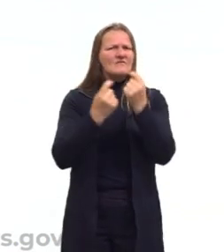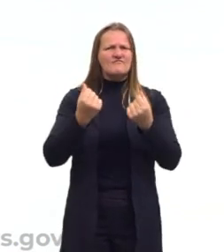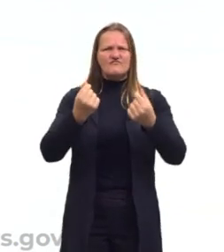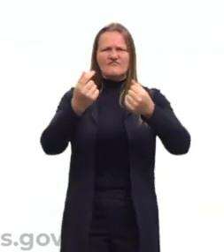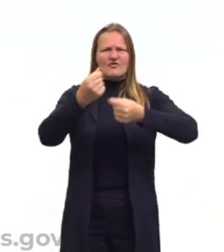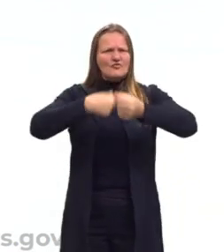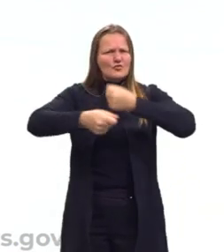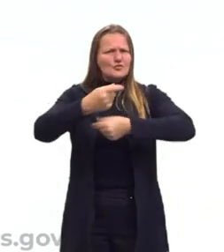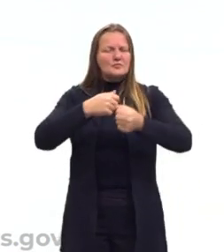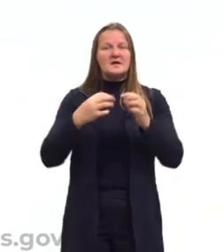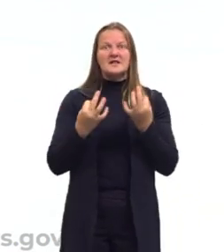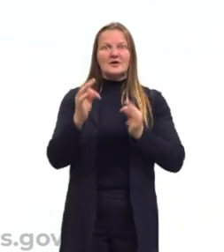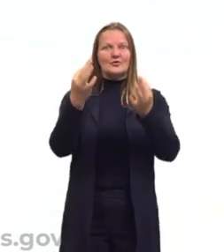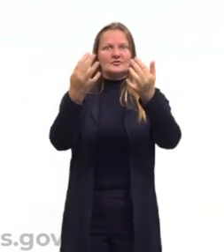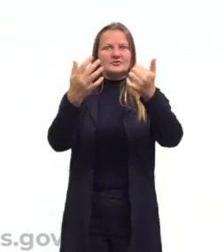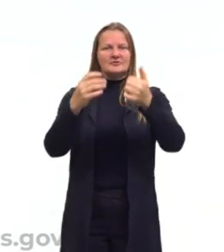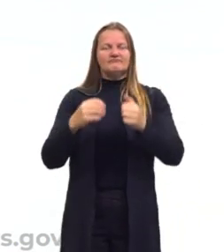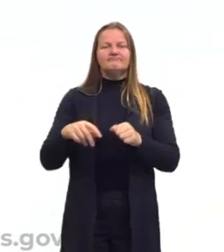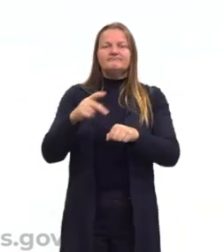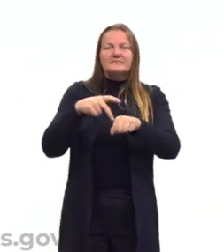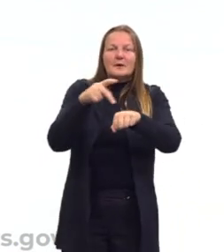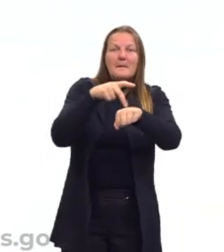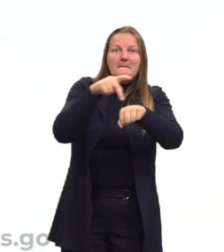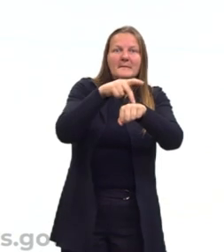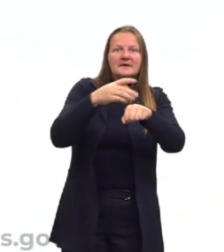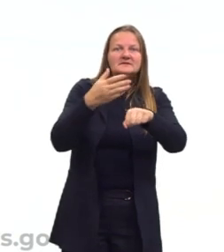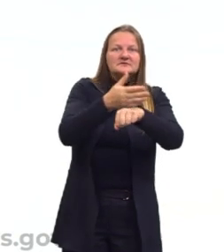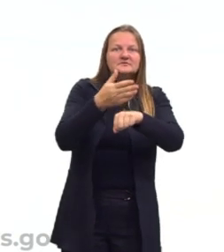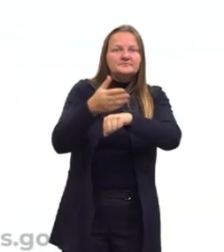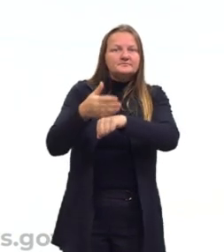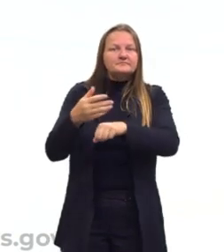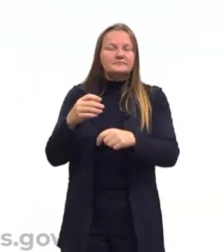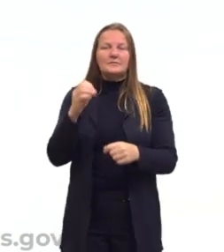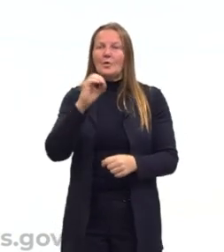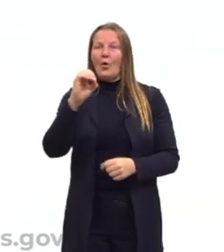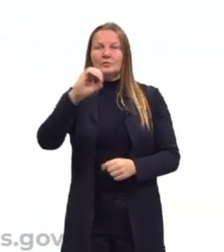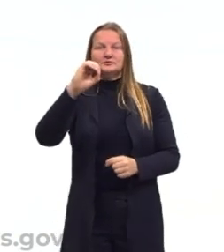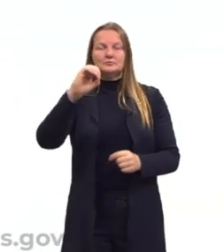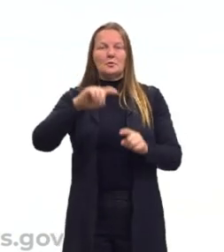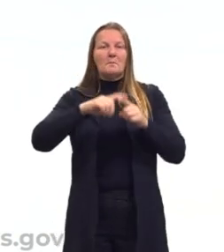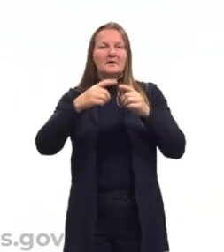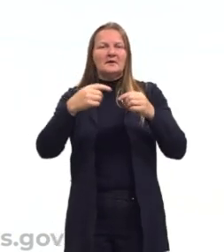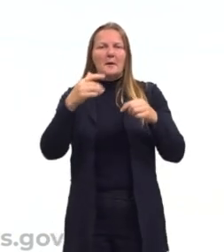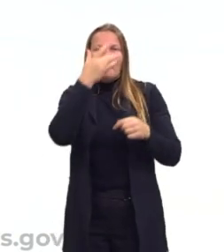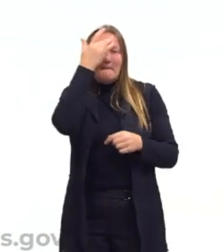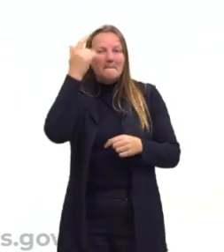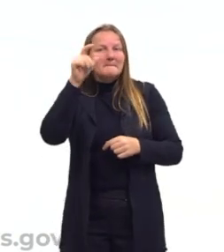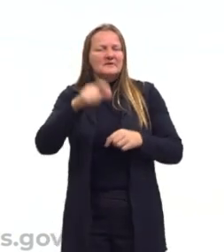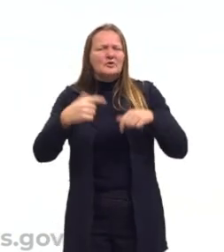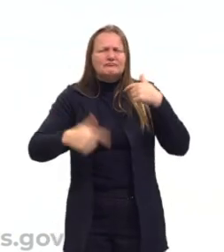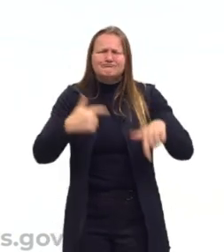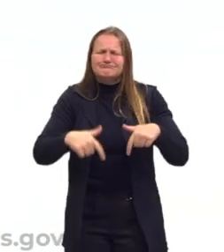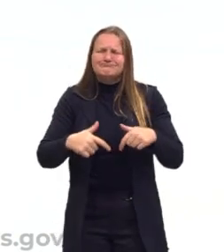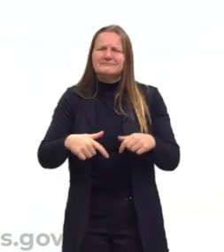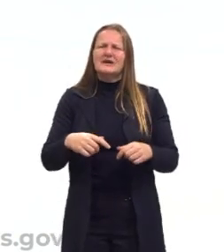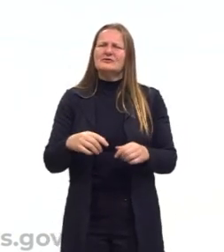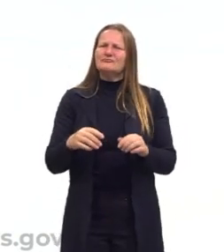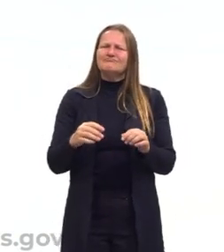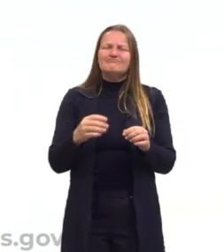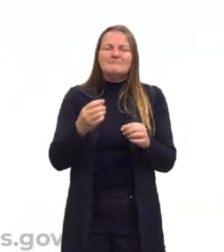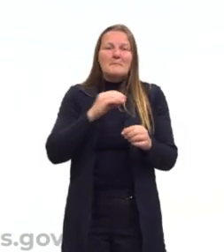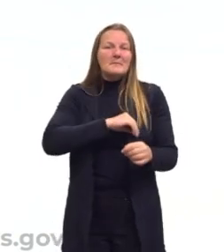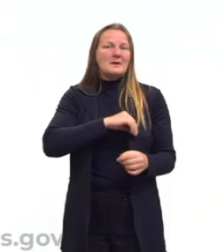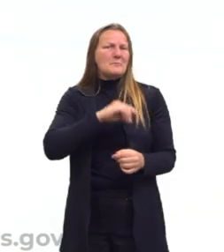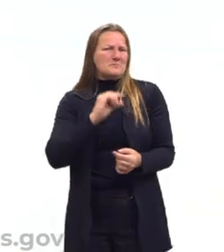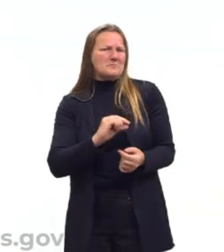muita tecnologia e se instalaram em países com mão de obra mais barata, isso houve mais acúmulo de tecnologia ainda. Mas alguns